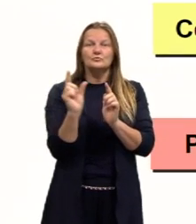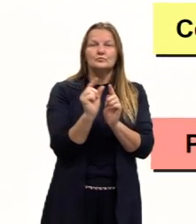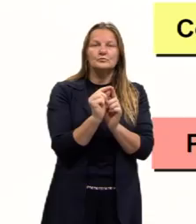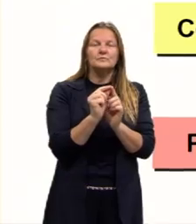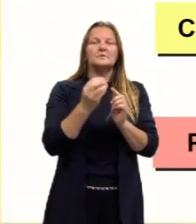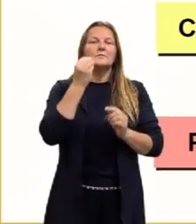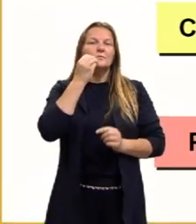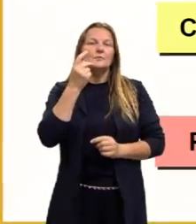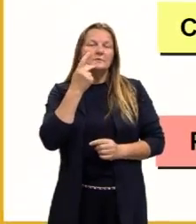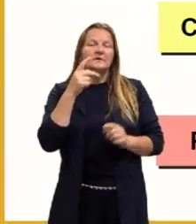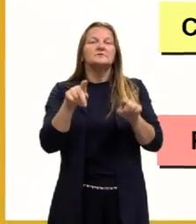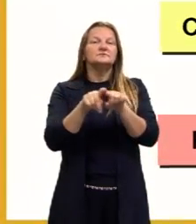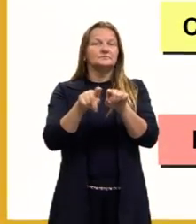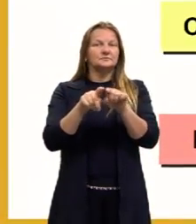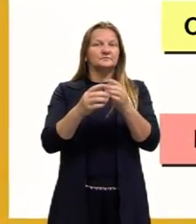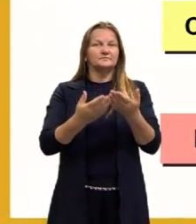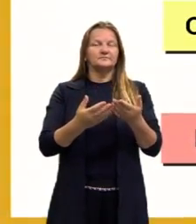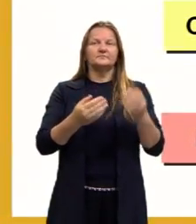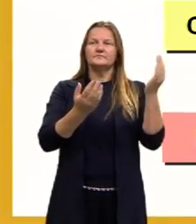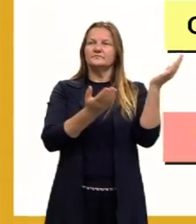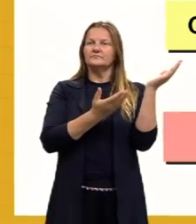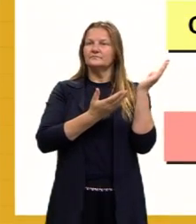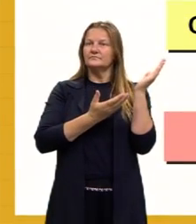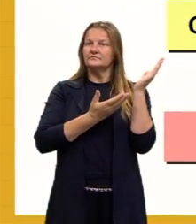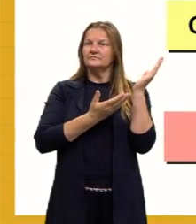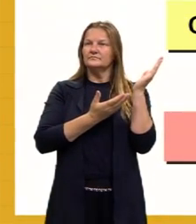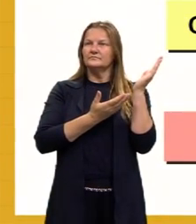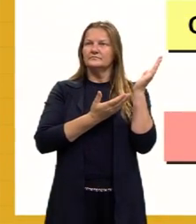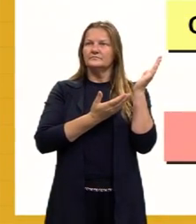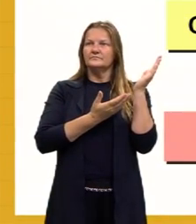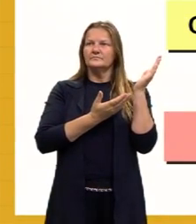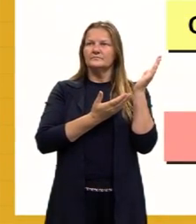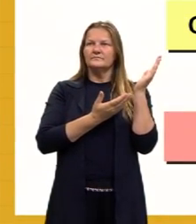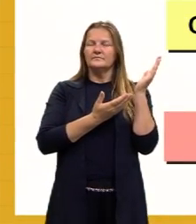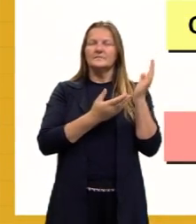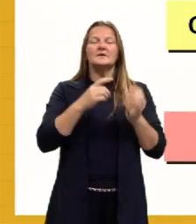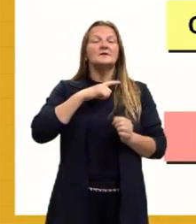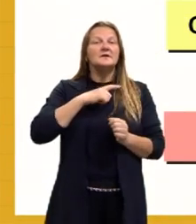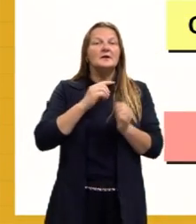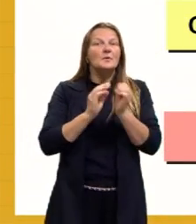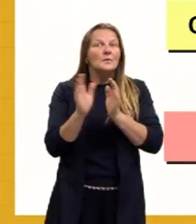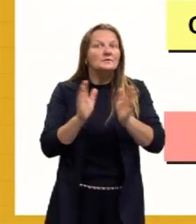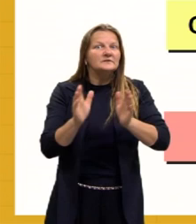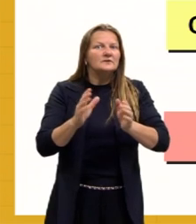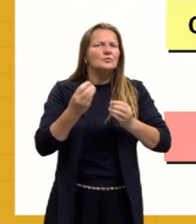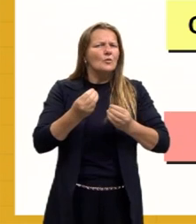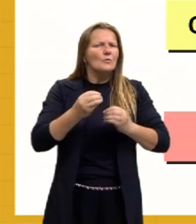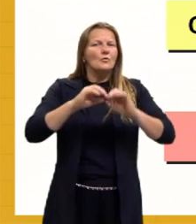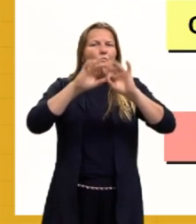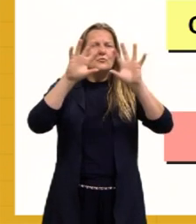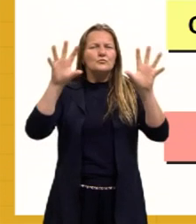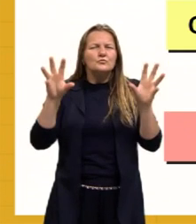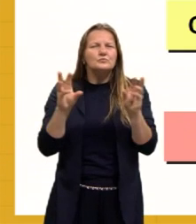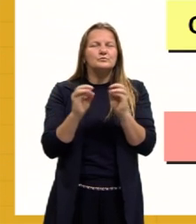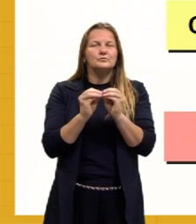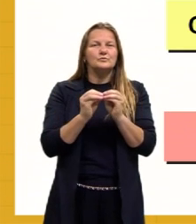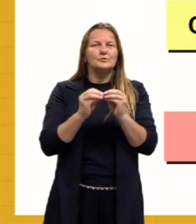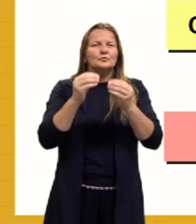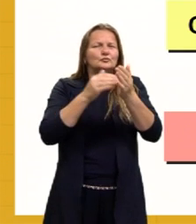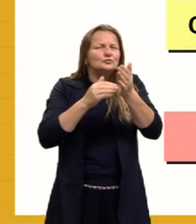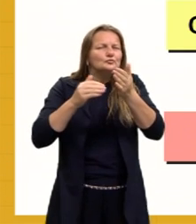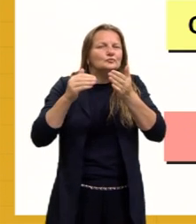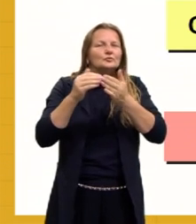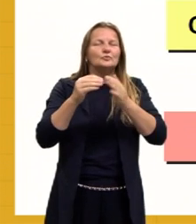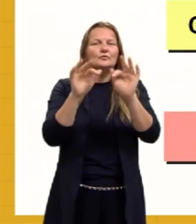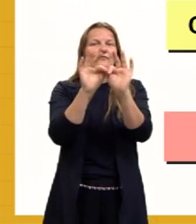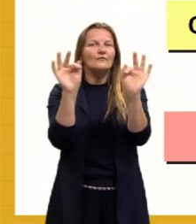probabilidade. Aqui vocês vão conseguir, então, ter acesso, né? De uma forma resumida todas as